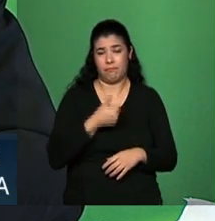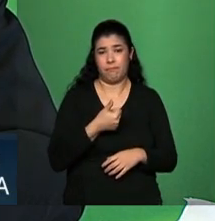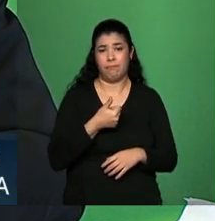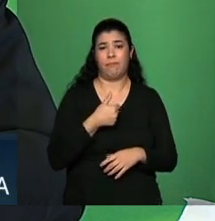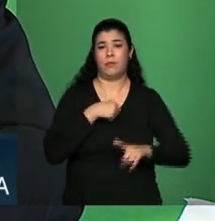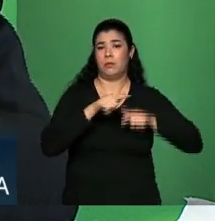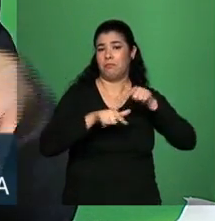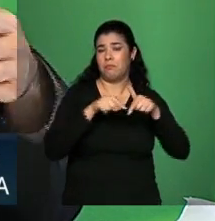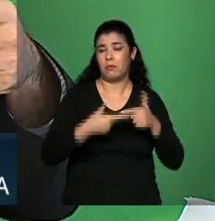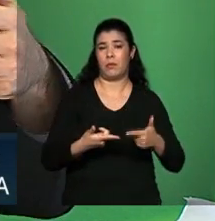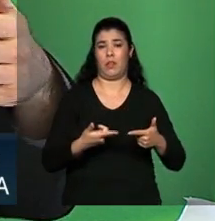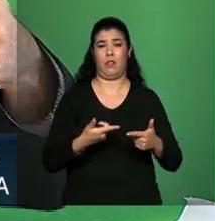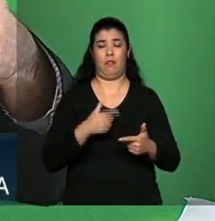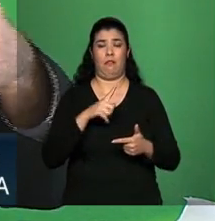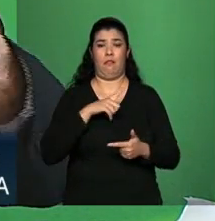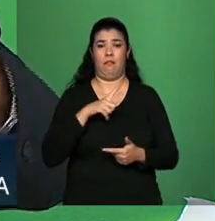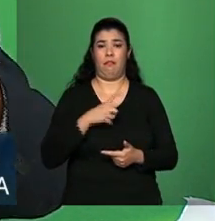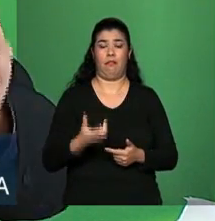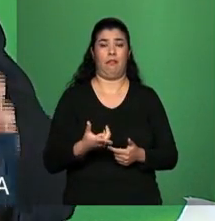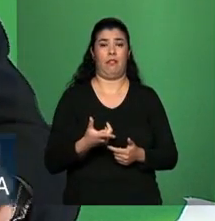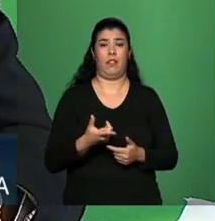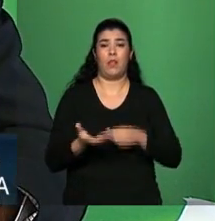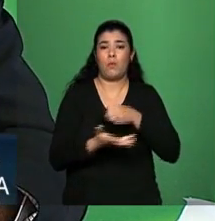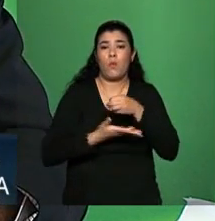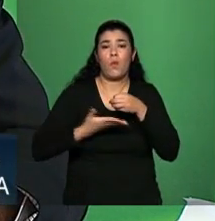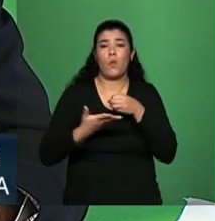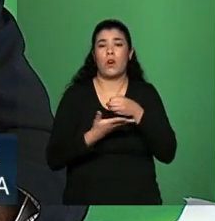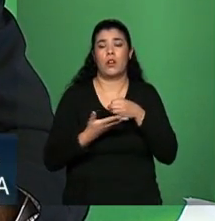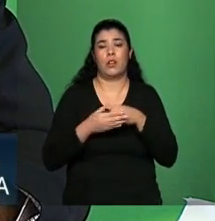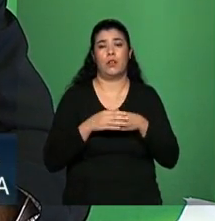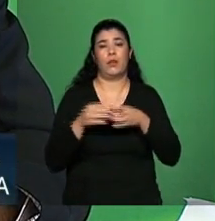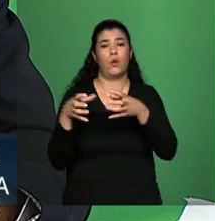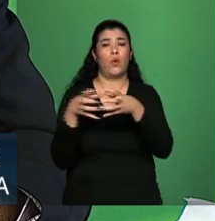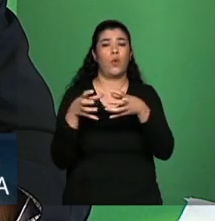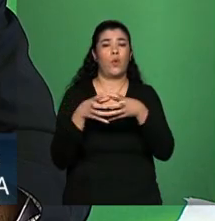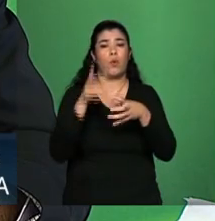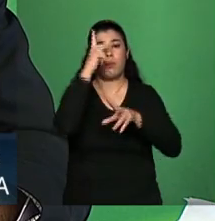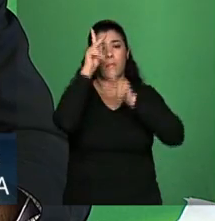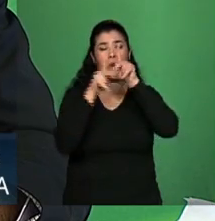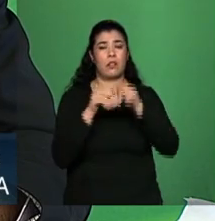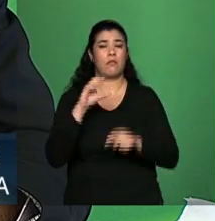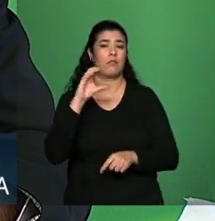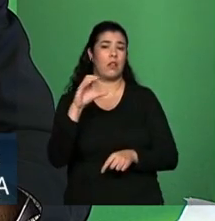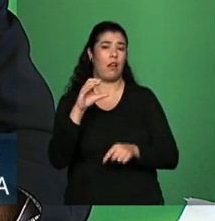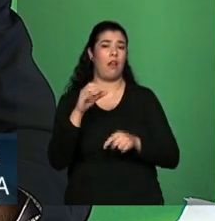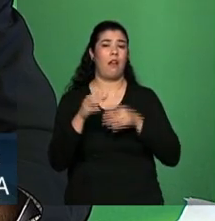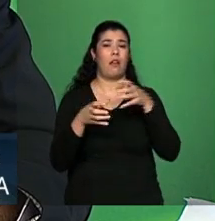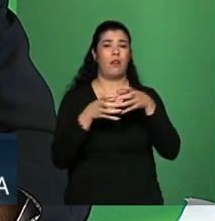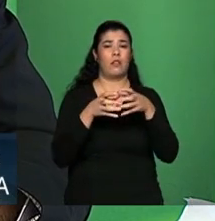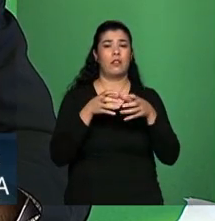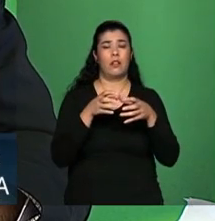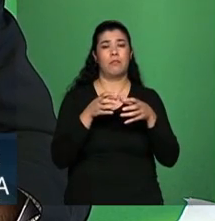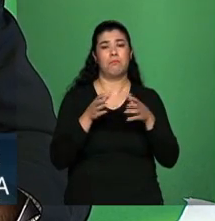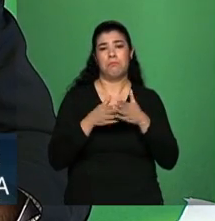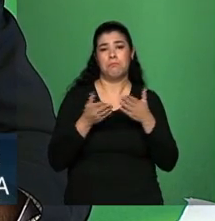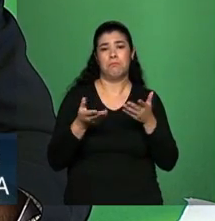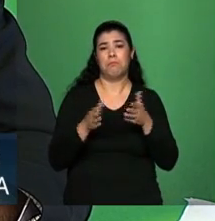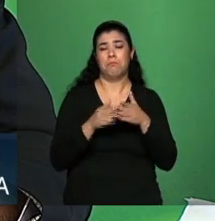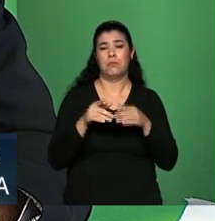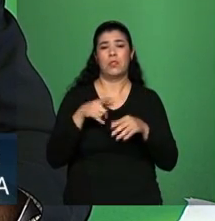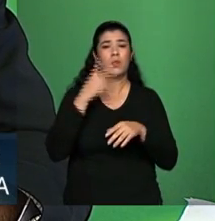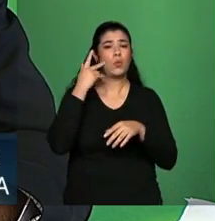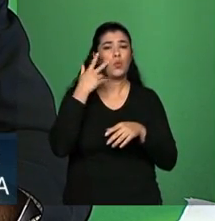para quem trabalha, para quem tem um mínimo, a classe C, D, a classe C, certamente, é absolutamente normal